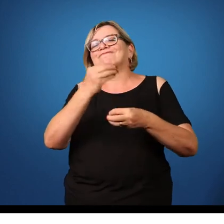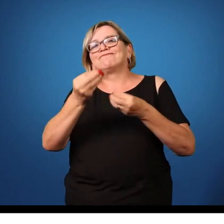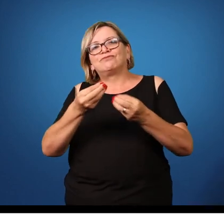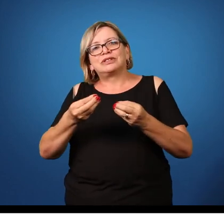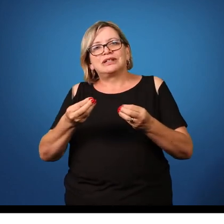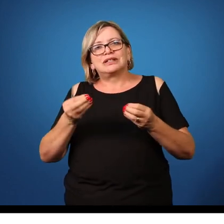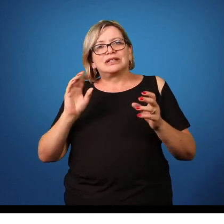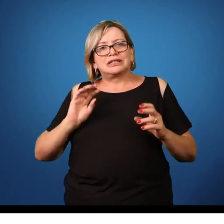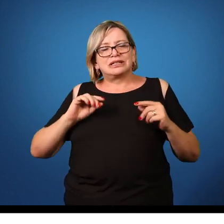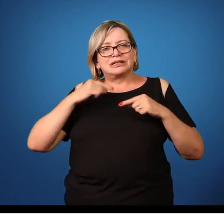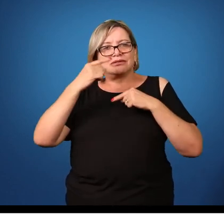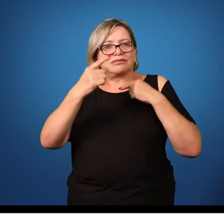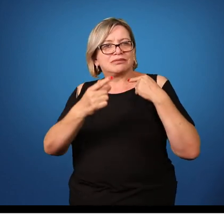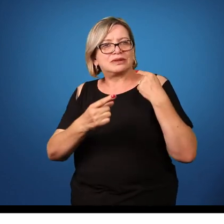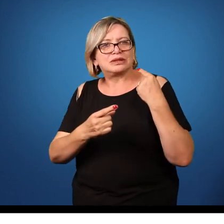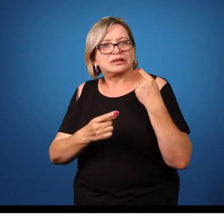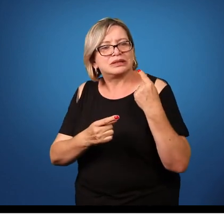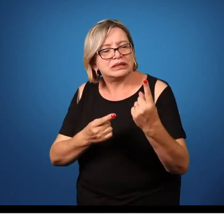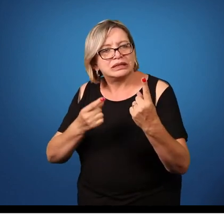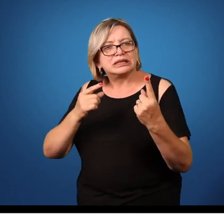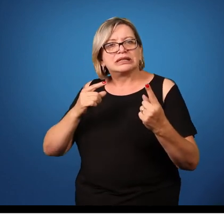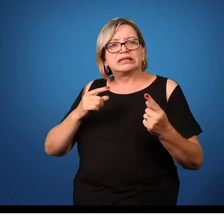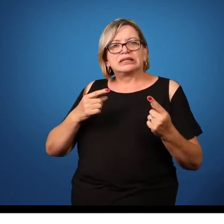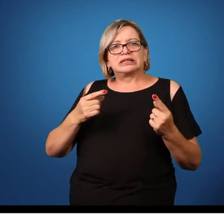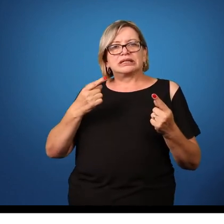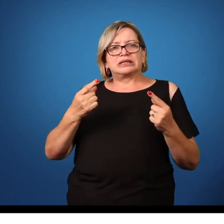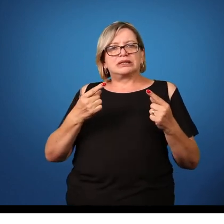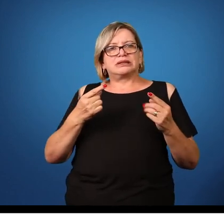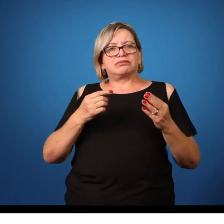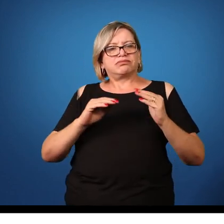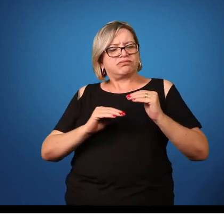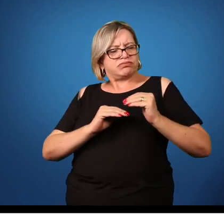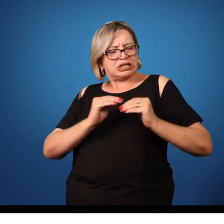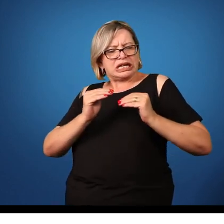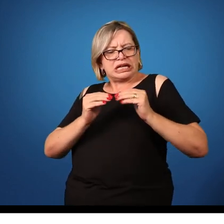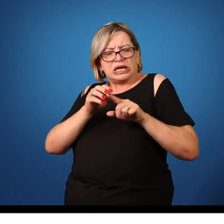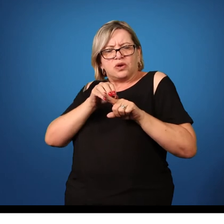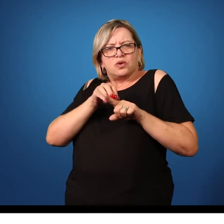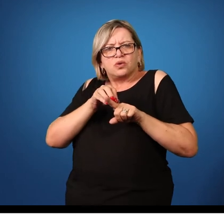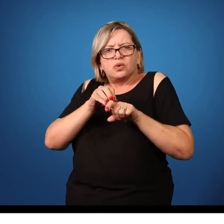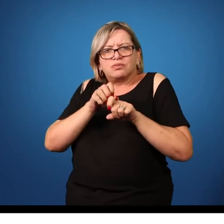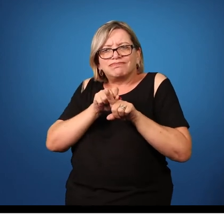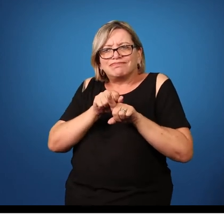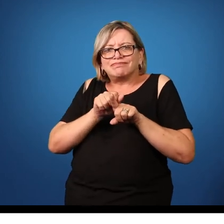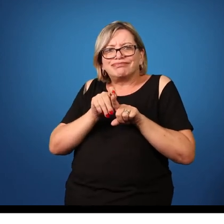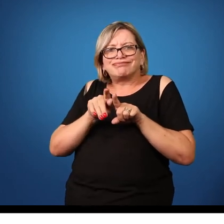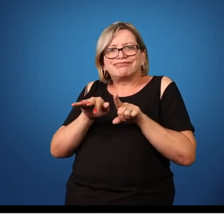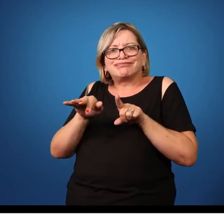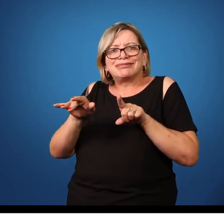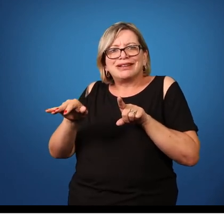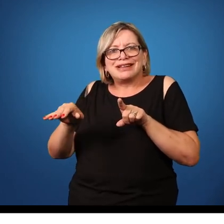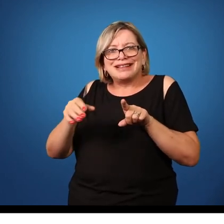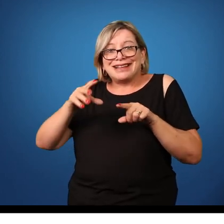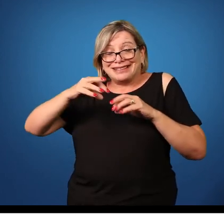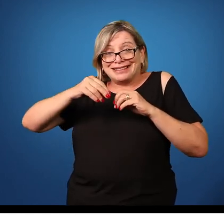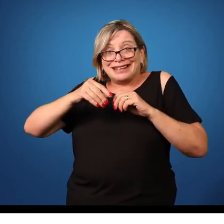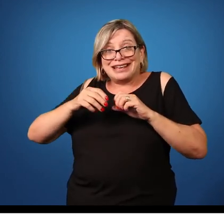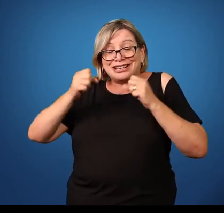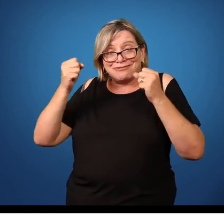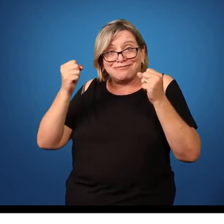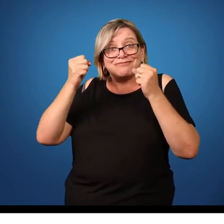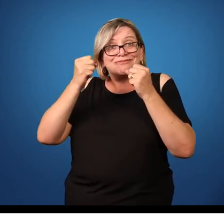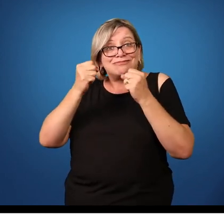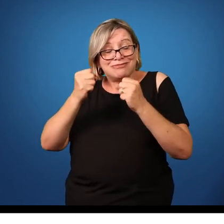e que após um período se desenvolvendo nesse hospedeiro ele alcança o solo e pode